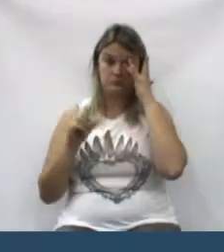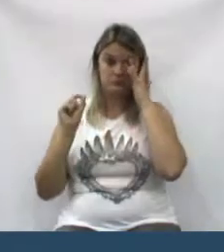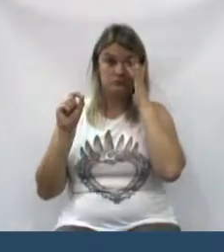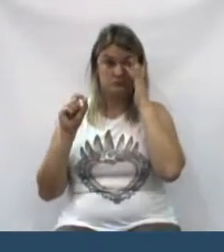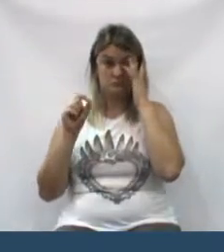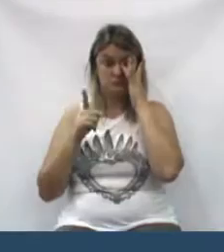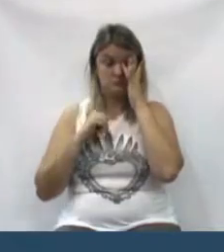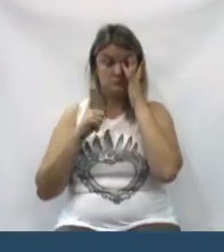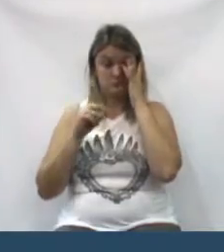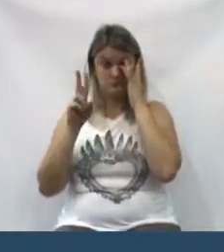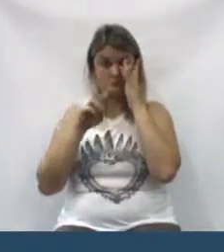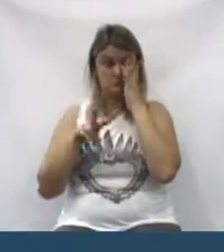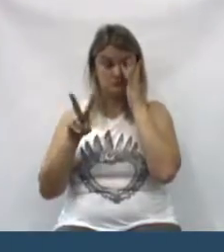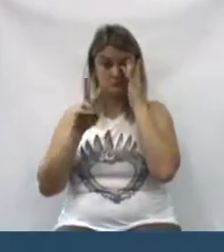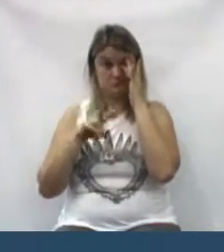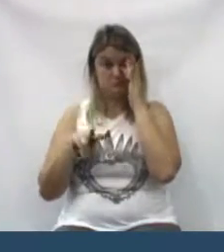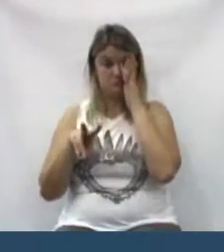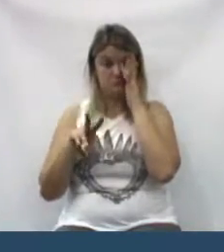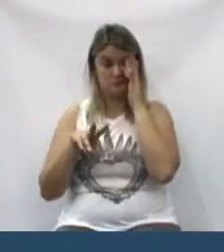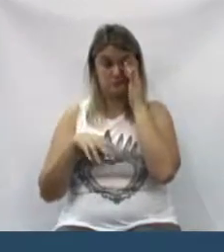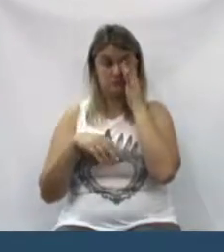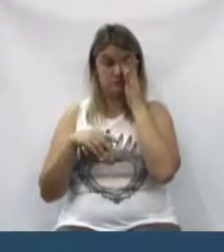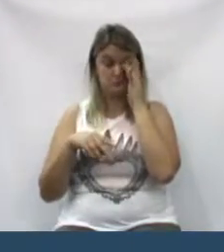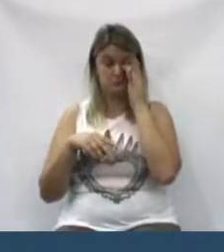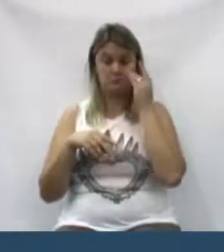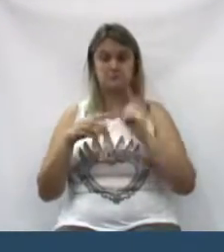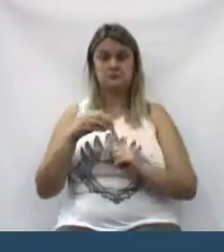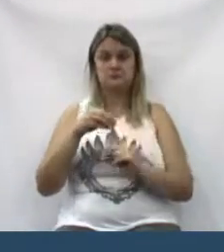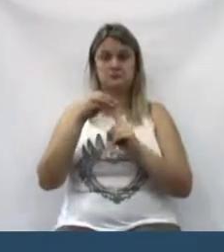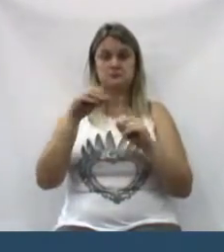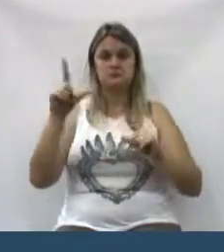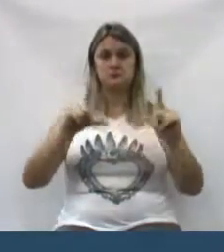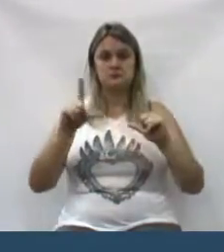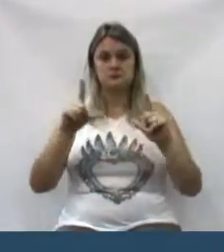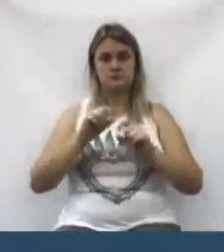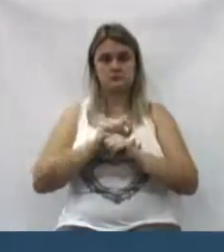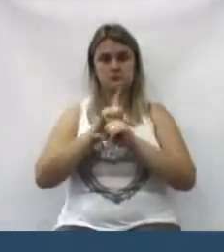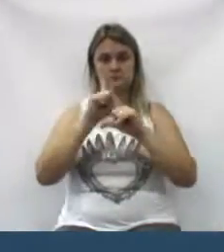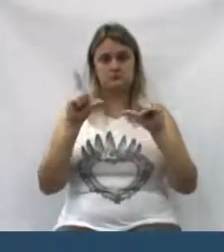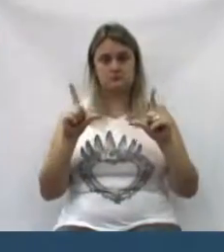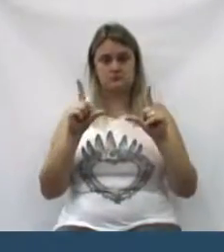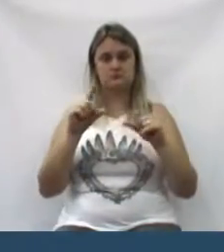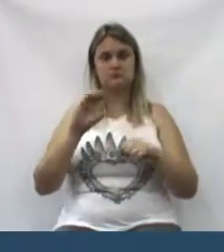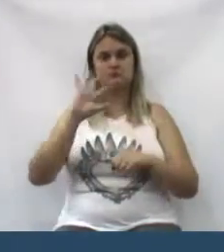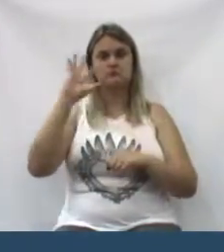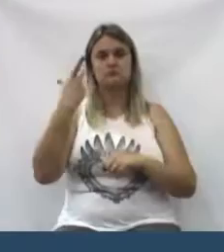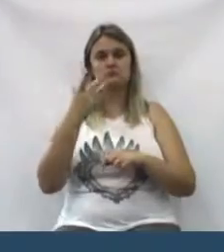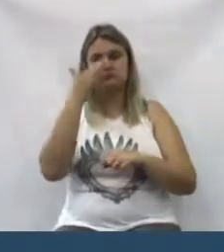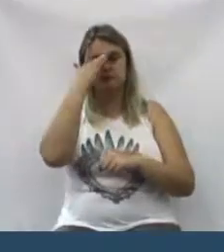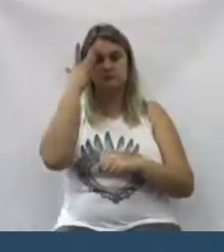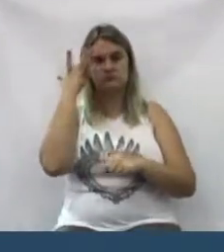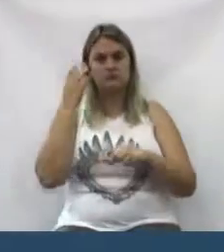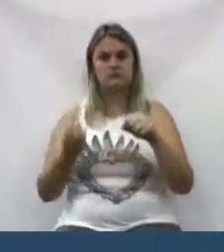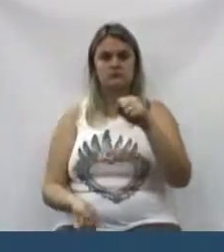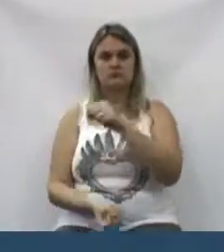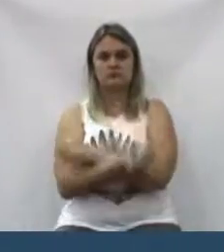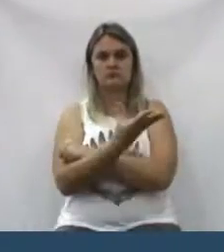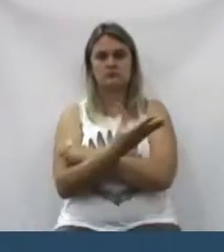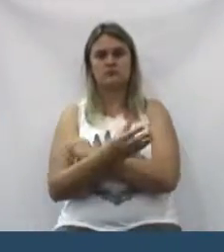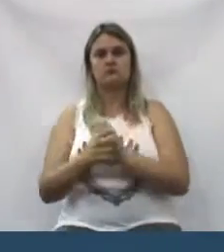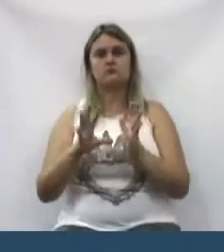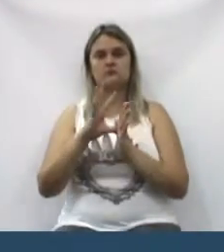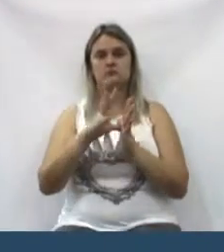o que nós estamos assistindo e vendo principalmente na televisão quando ligamos a corrupção o